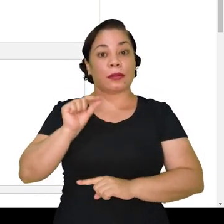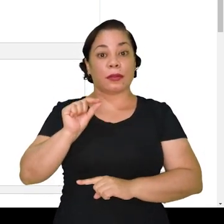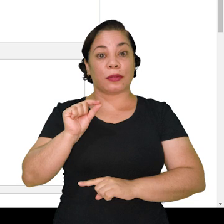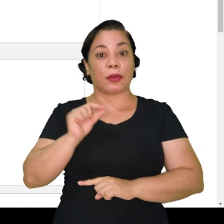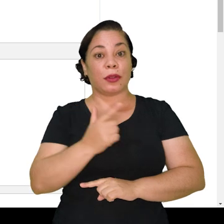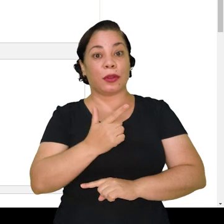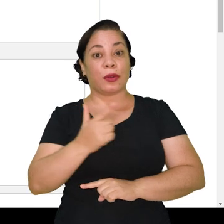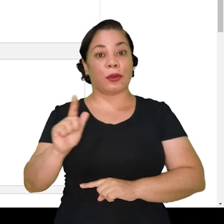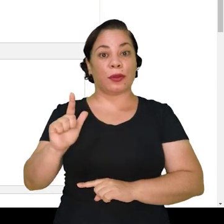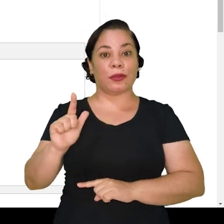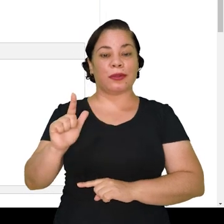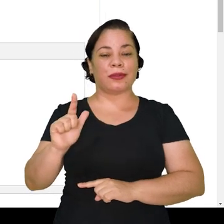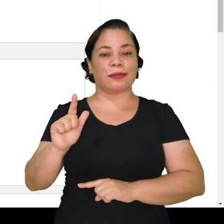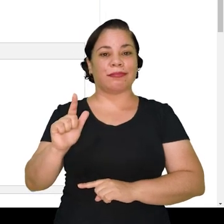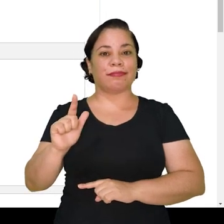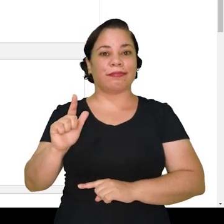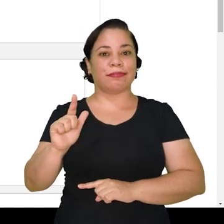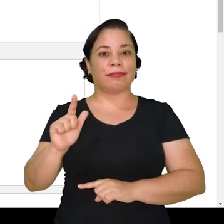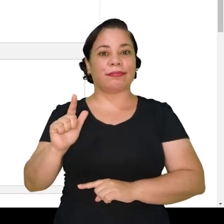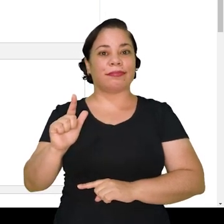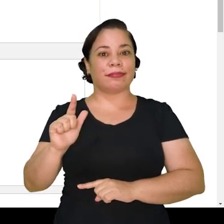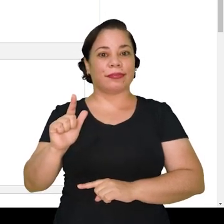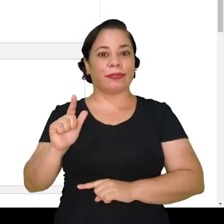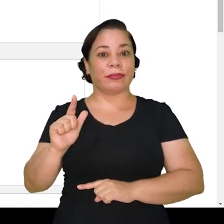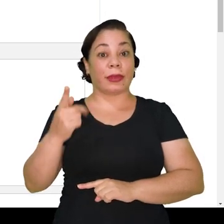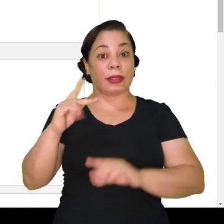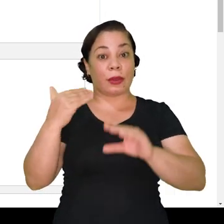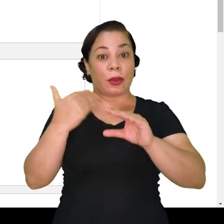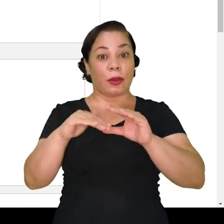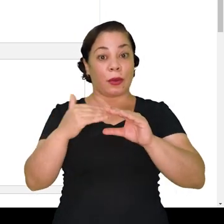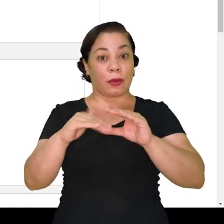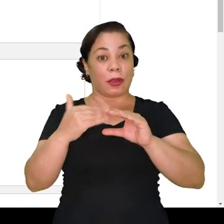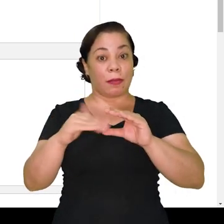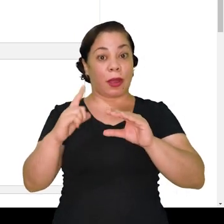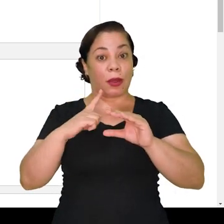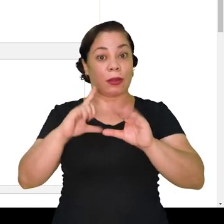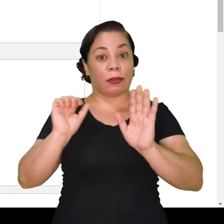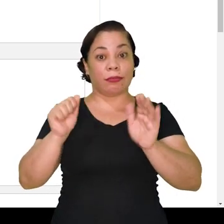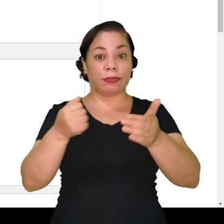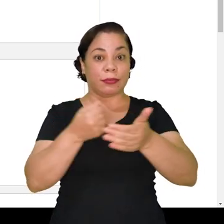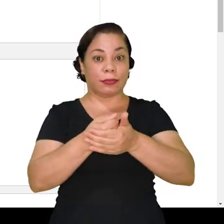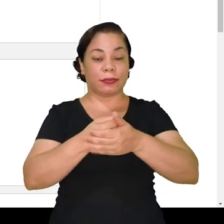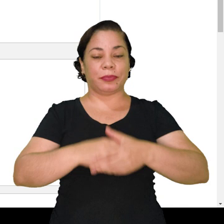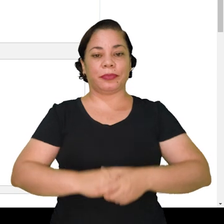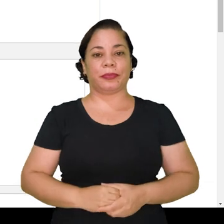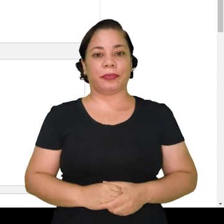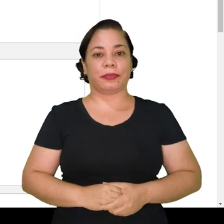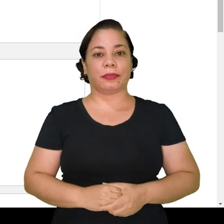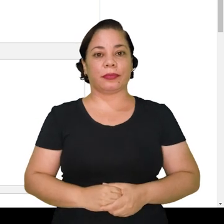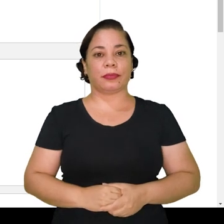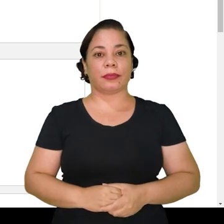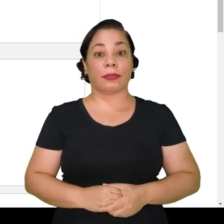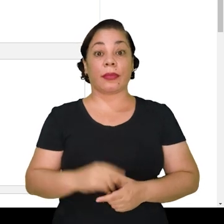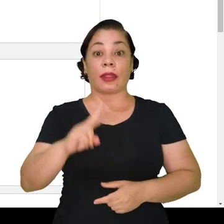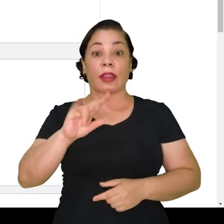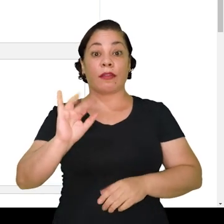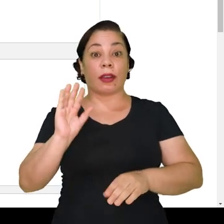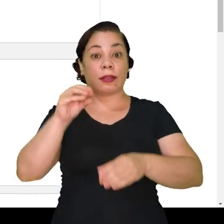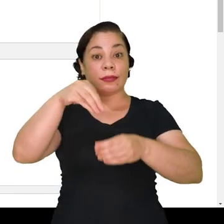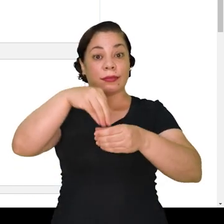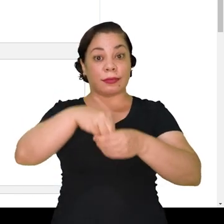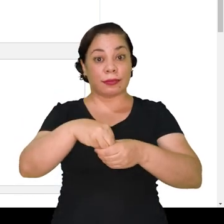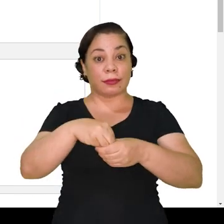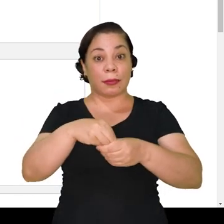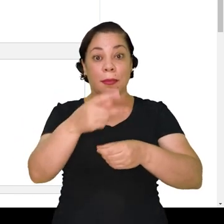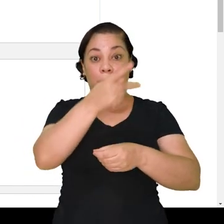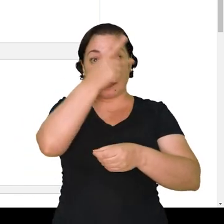escolher essa outra opção aqui, na qual o seu e-mail vai ser ocultado. E aí, você vai incluir,